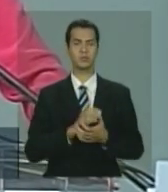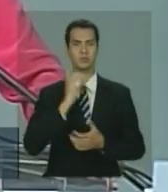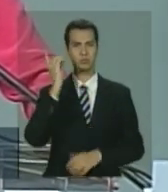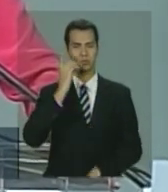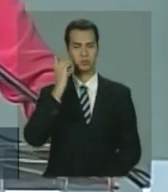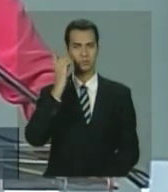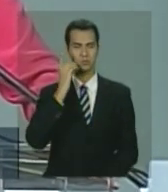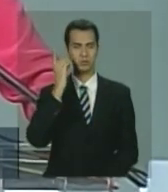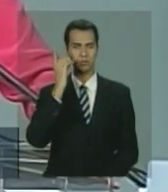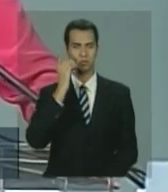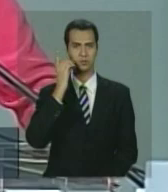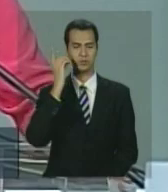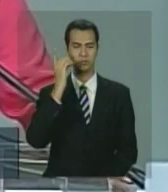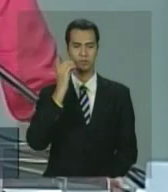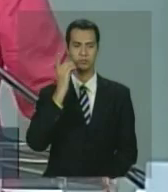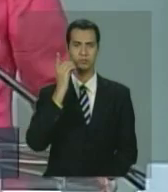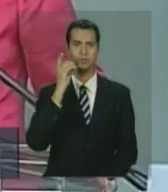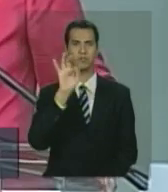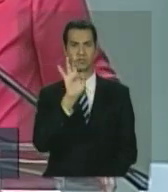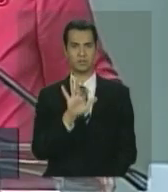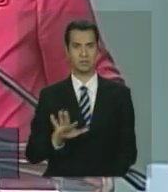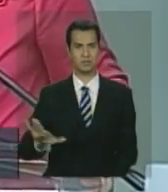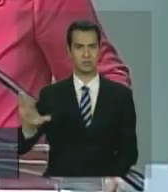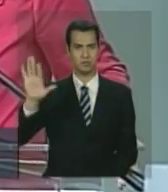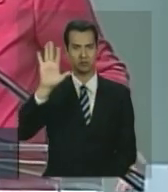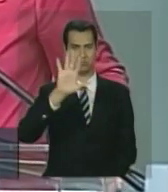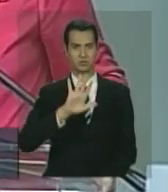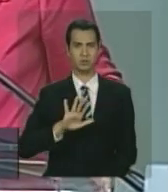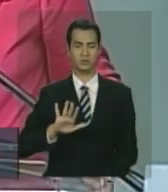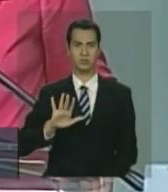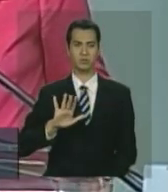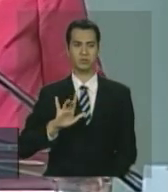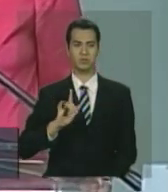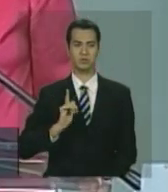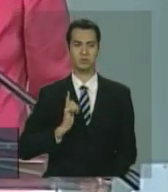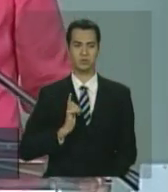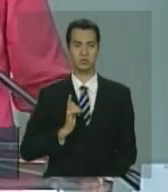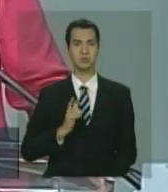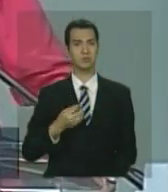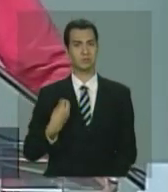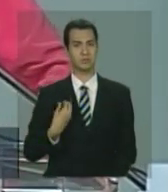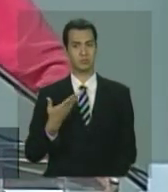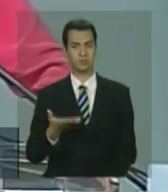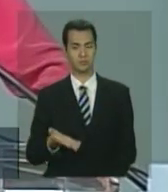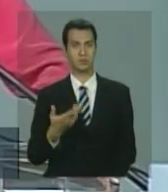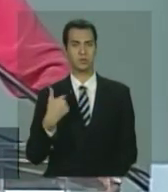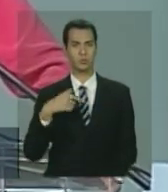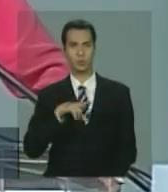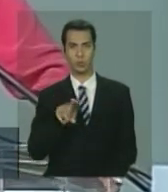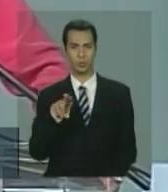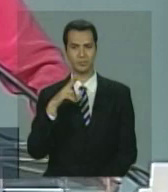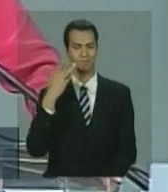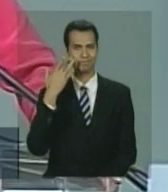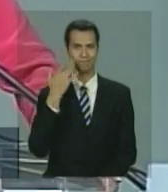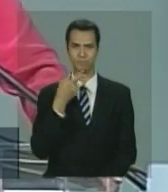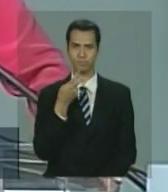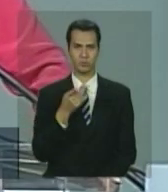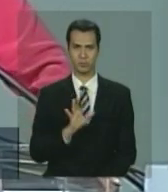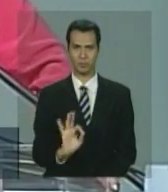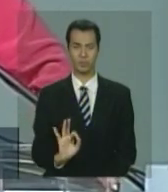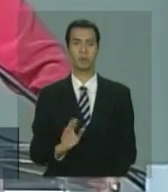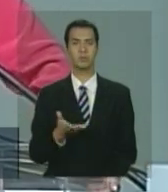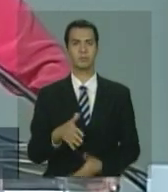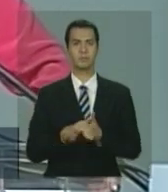deputados federais, que porventura eu não tenha mencionado aqui presentes, os